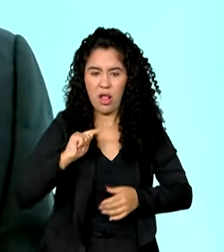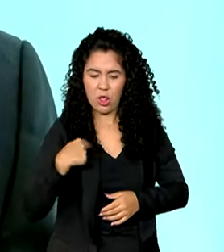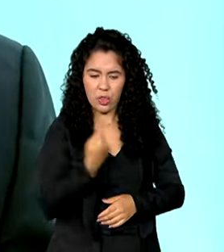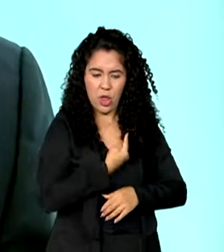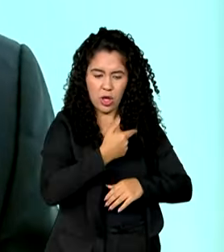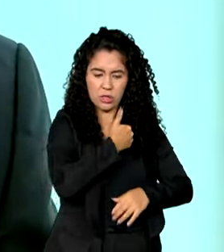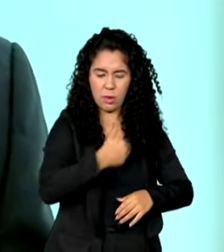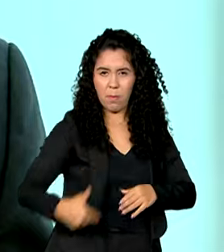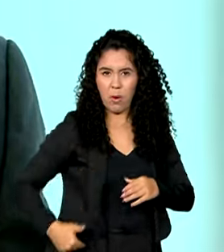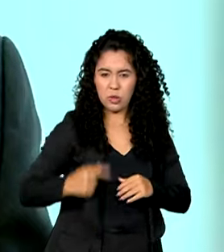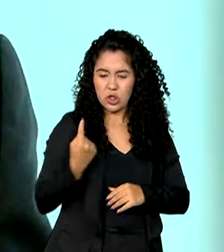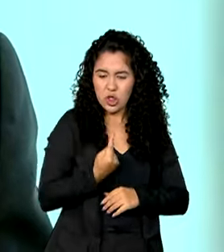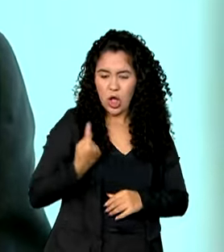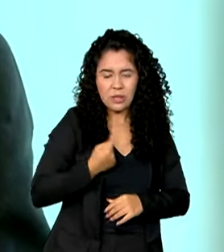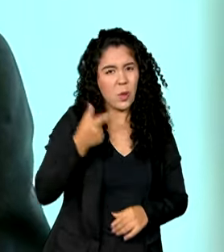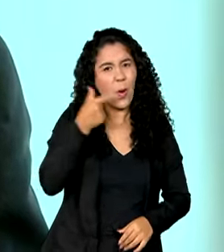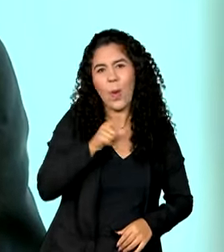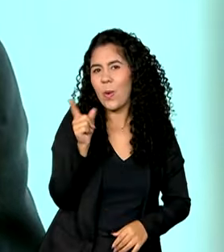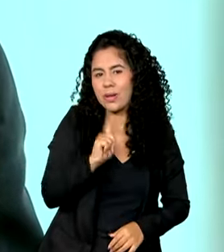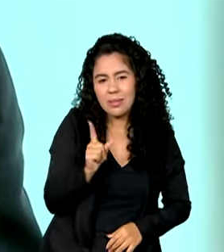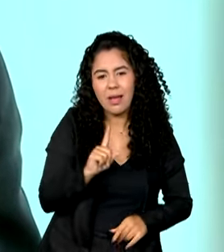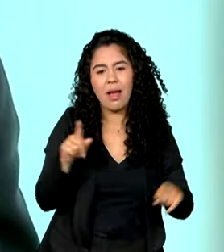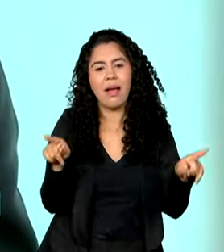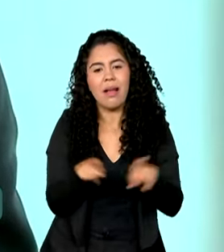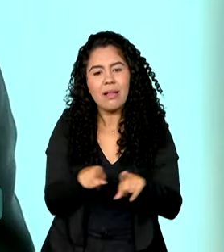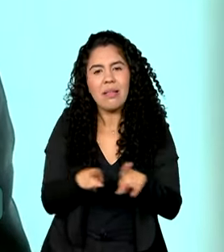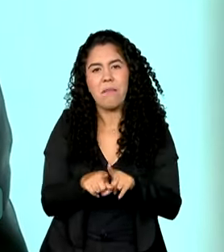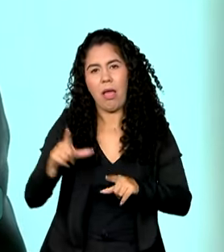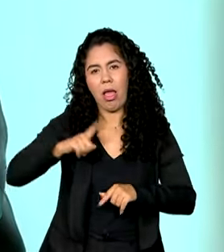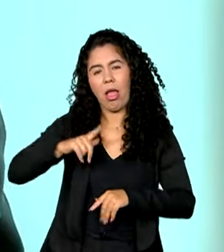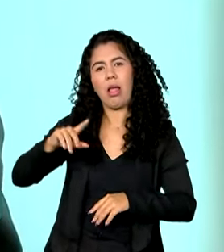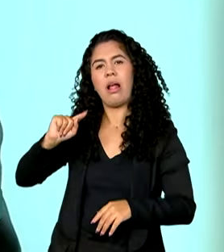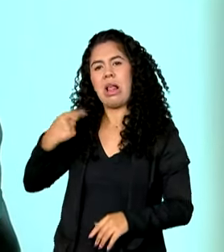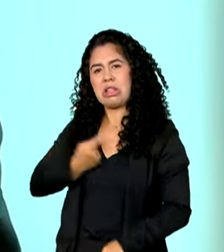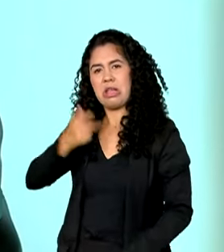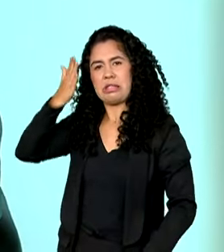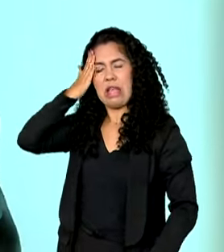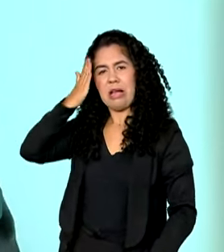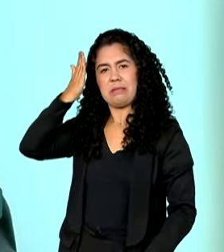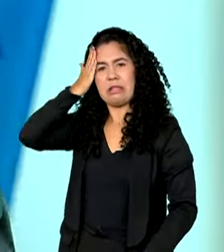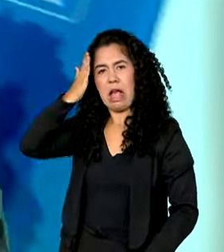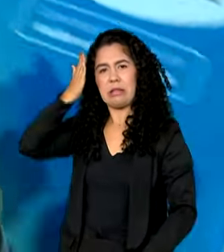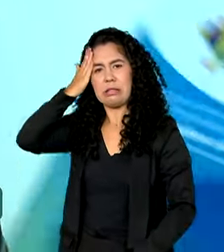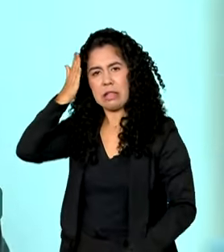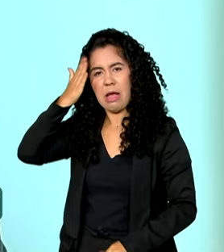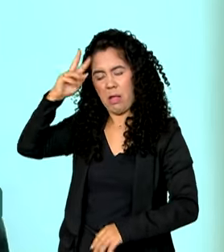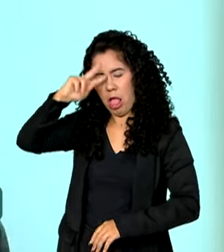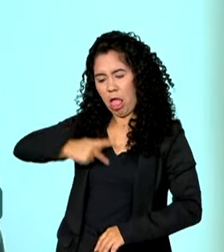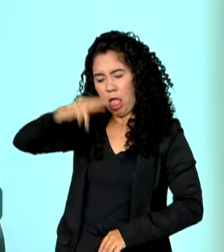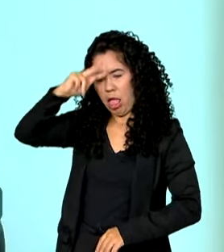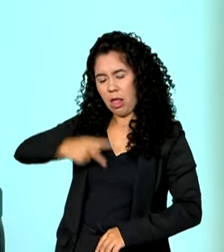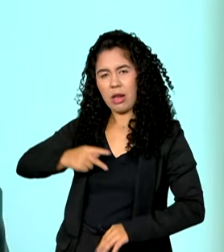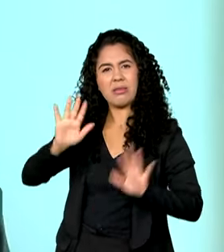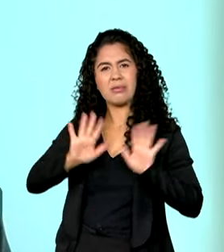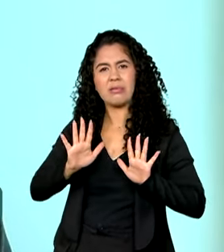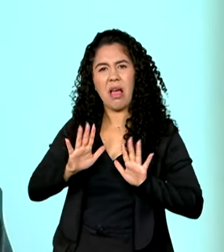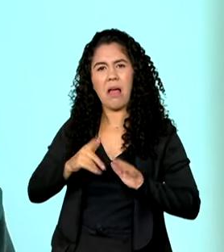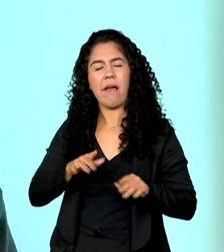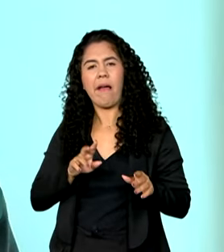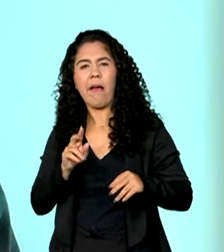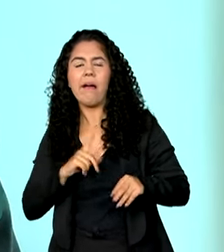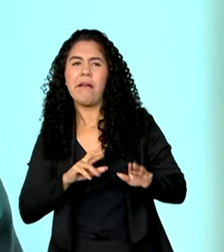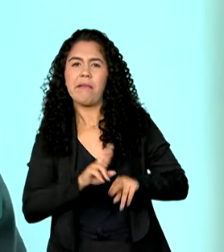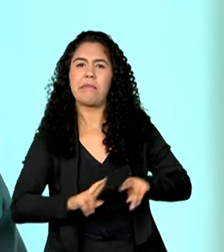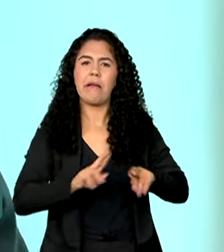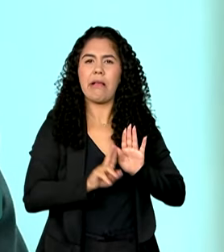E aquela velha lógica da tecnocracia, nós sabemos, nós fazemos e depois meio que representamos a